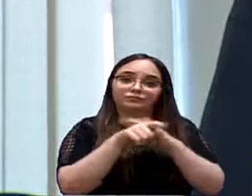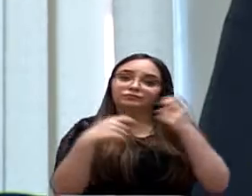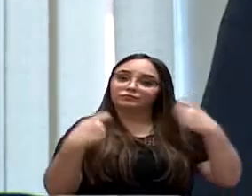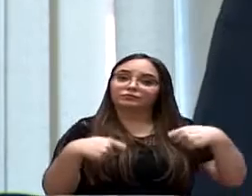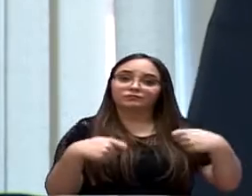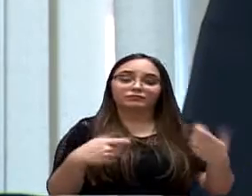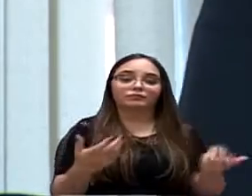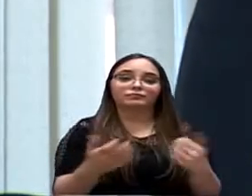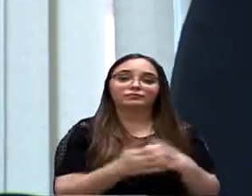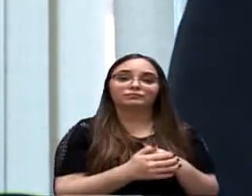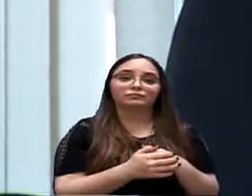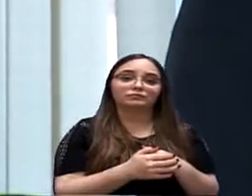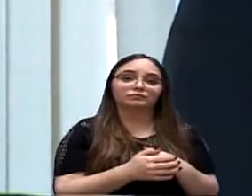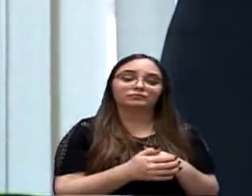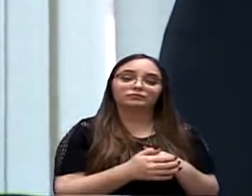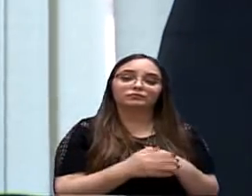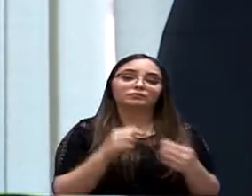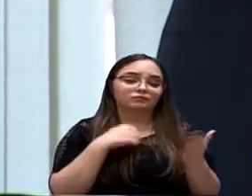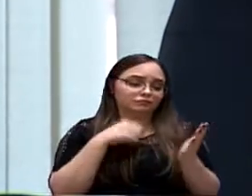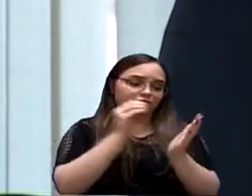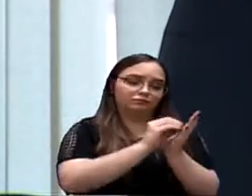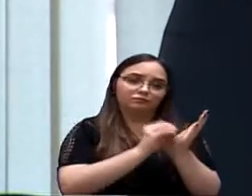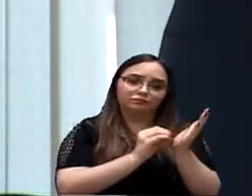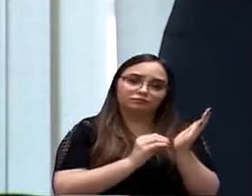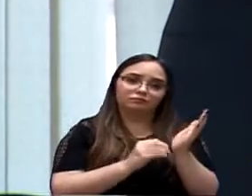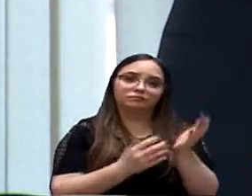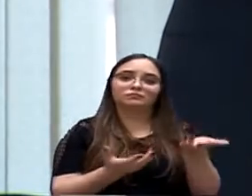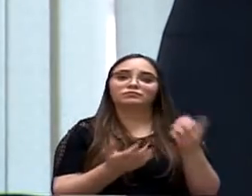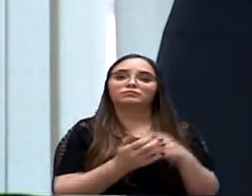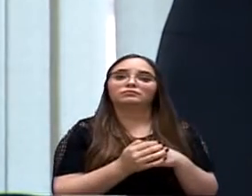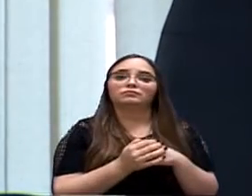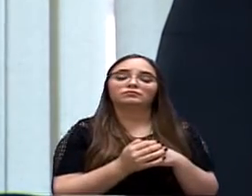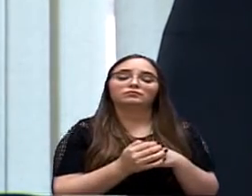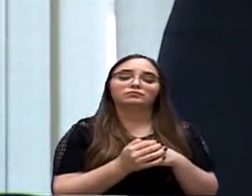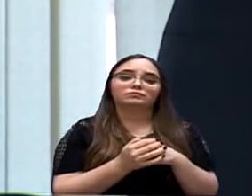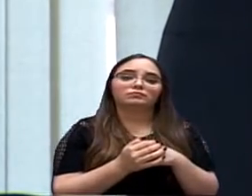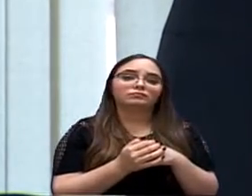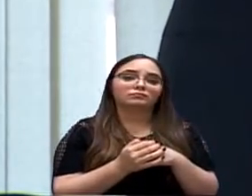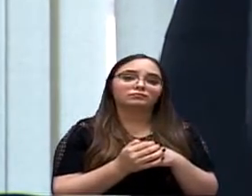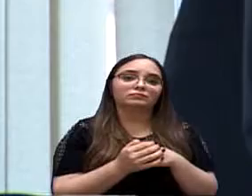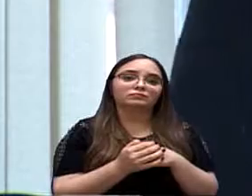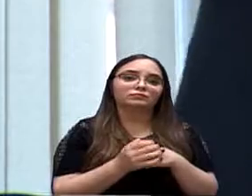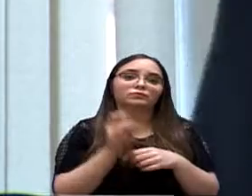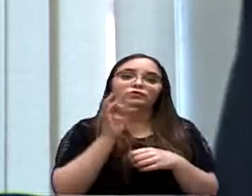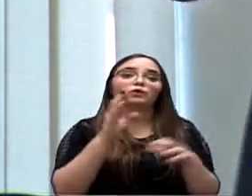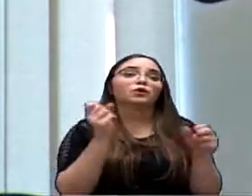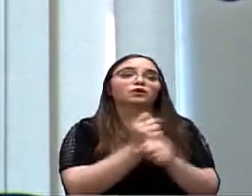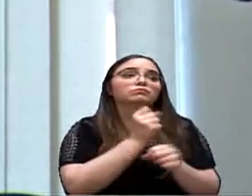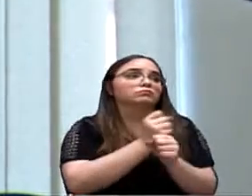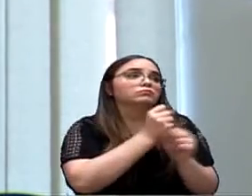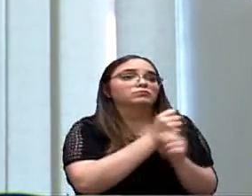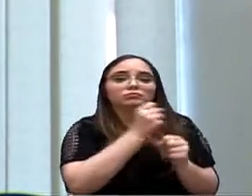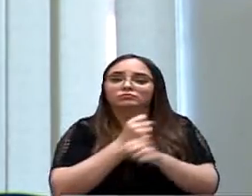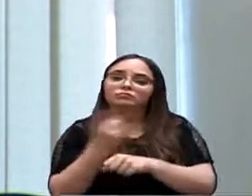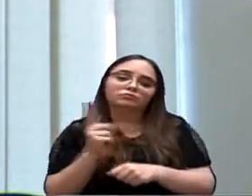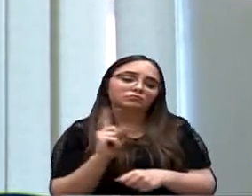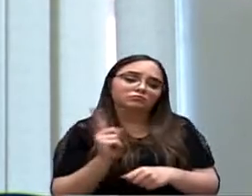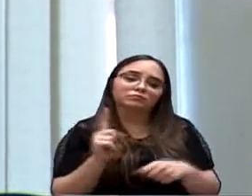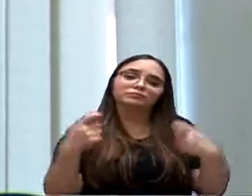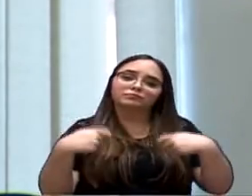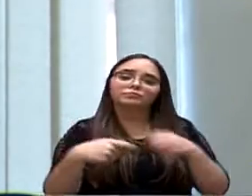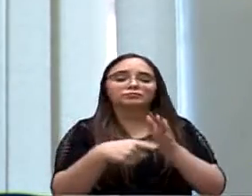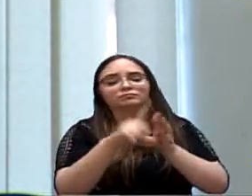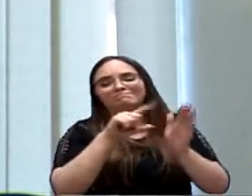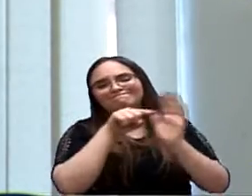preventivas, mitigadoras. Estou colocando aqui. Corretivas, compensatórias. Nessa construção de prédio, uma